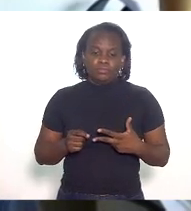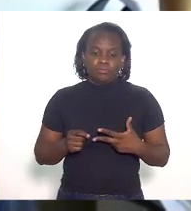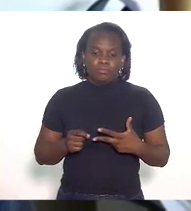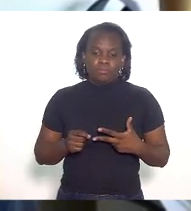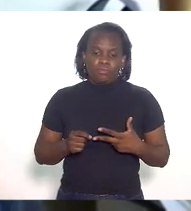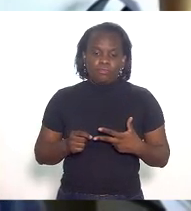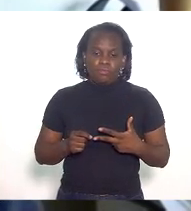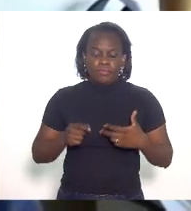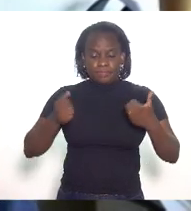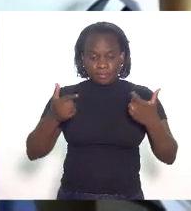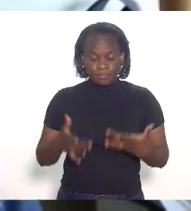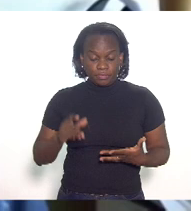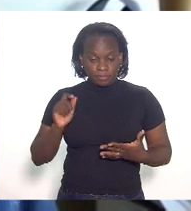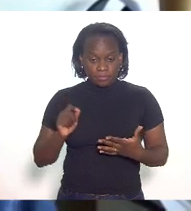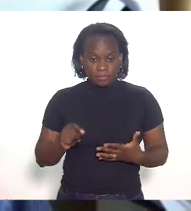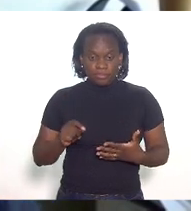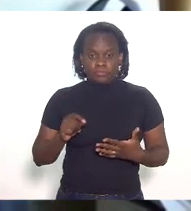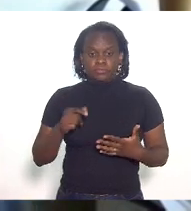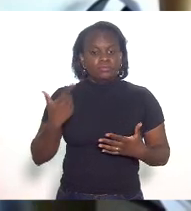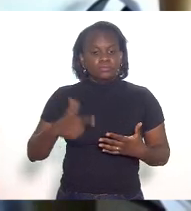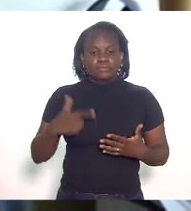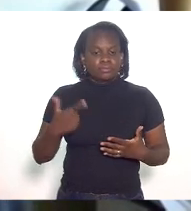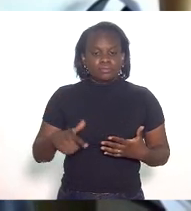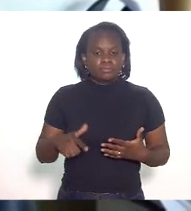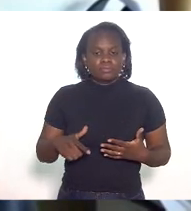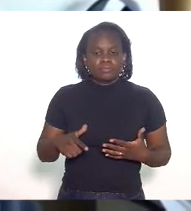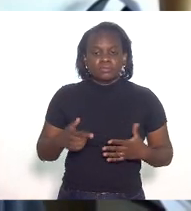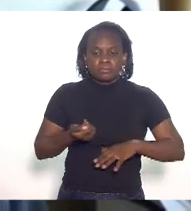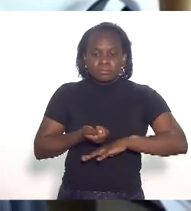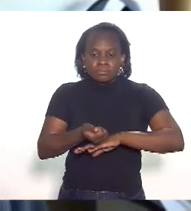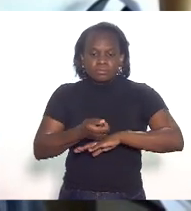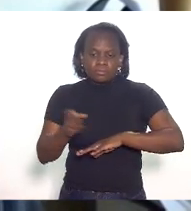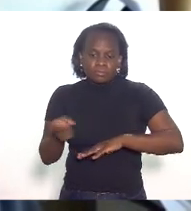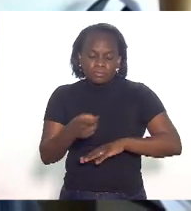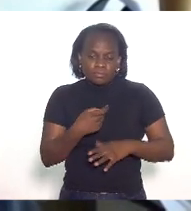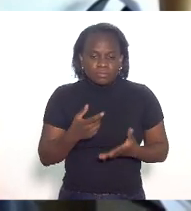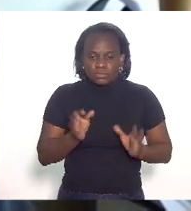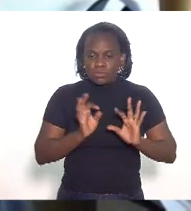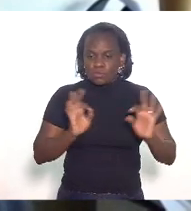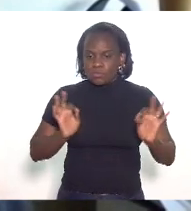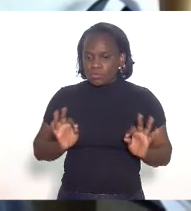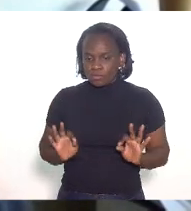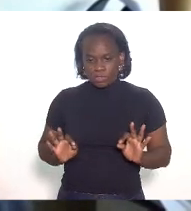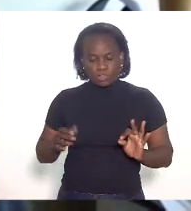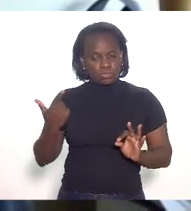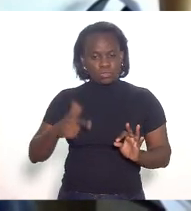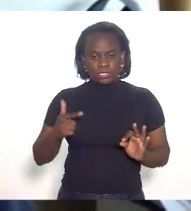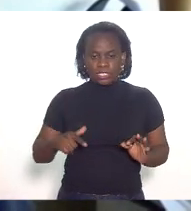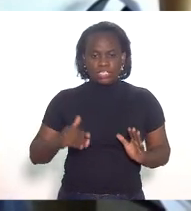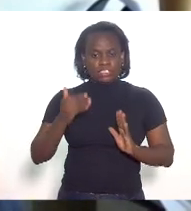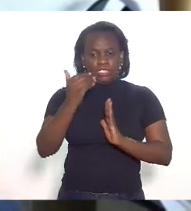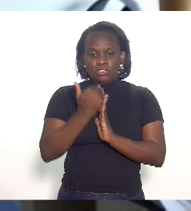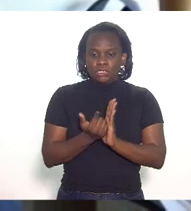diz que não tem benefício fiscal não haverá redução de benefício fiscal